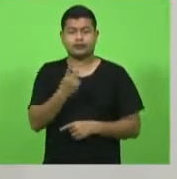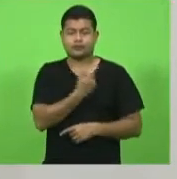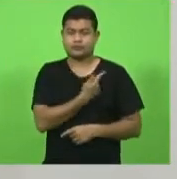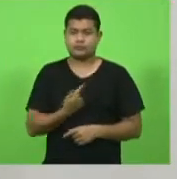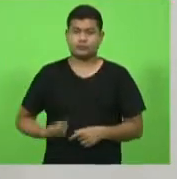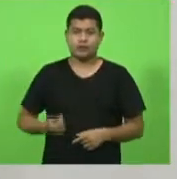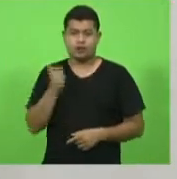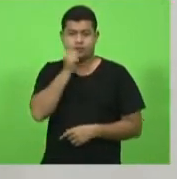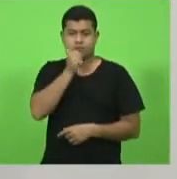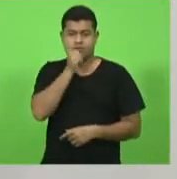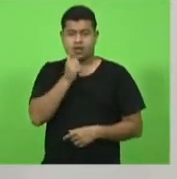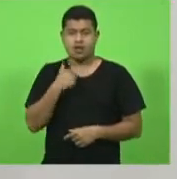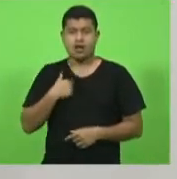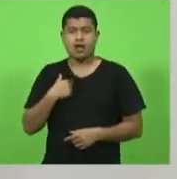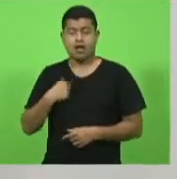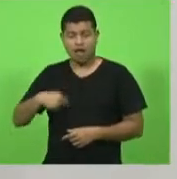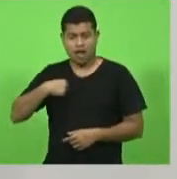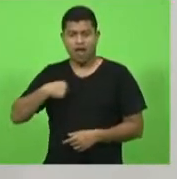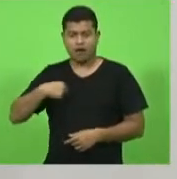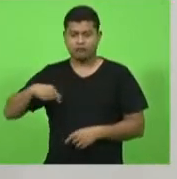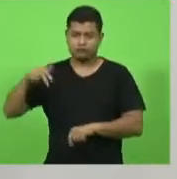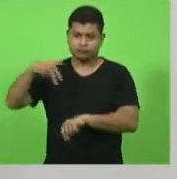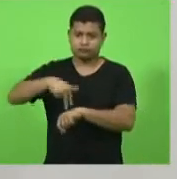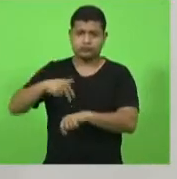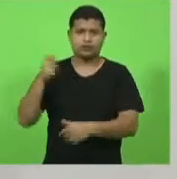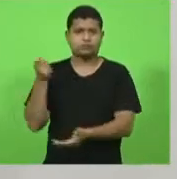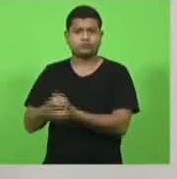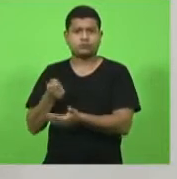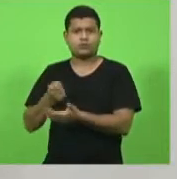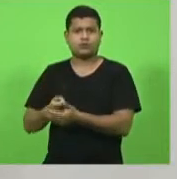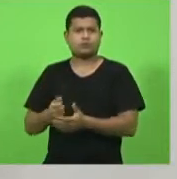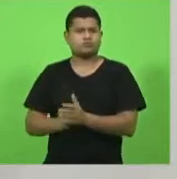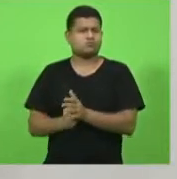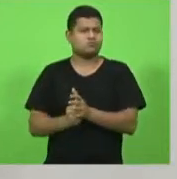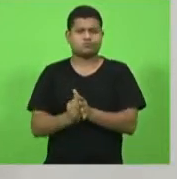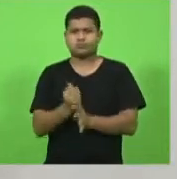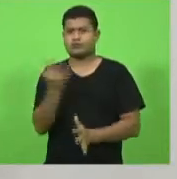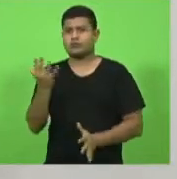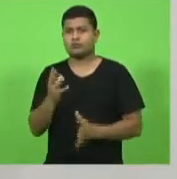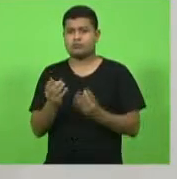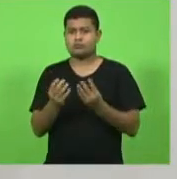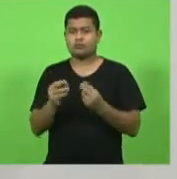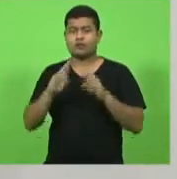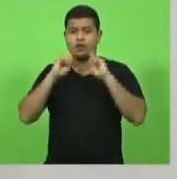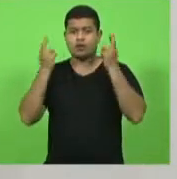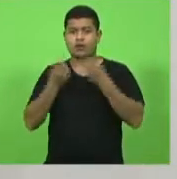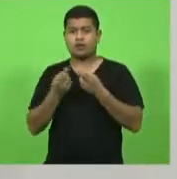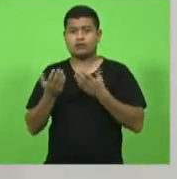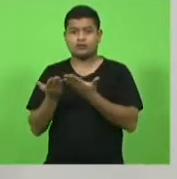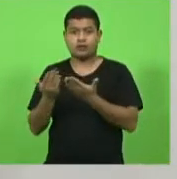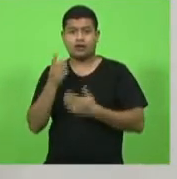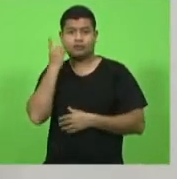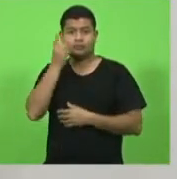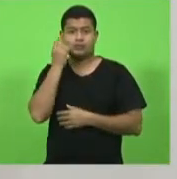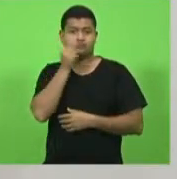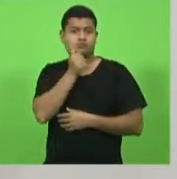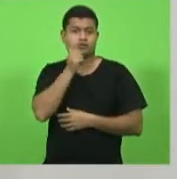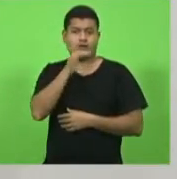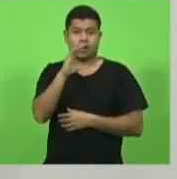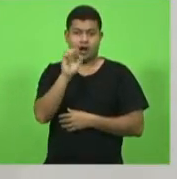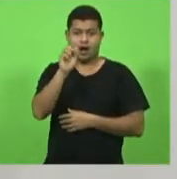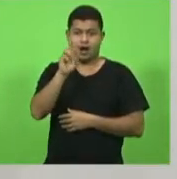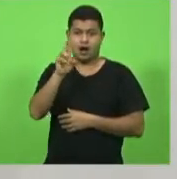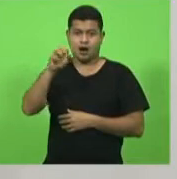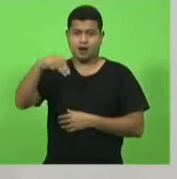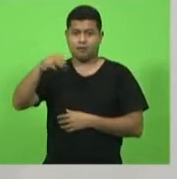cobrei nós já tivemos inúmeras reuniões uma delas com a deputada Carmen Zanotto com as lideranças da